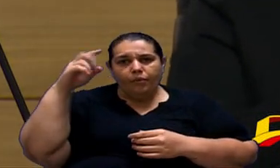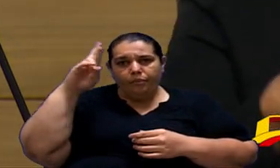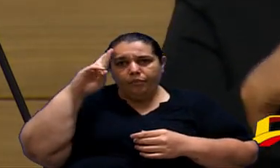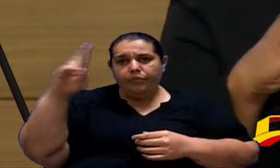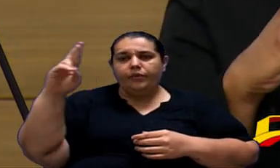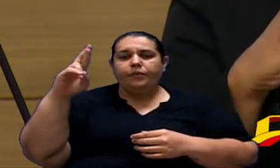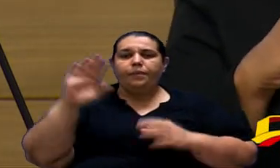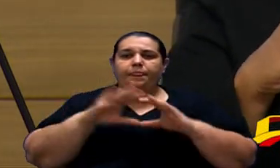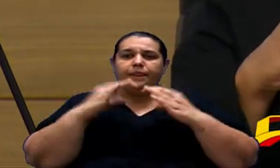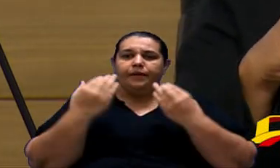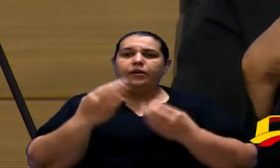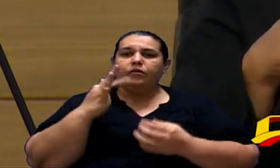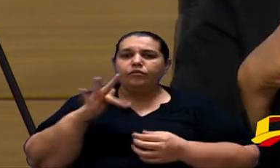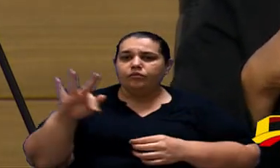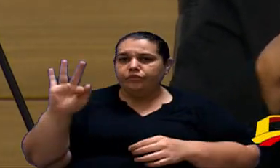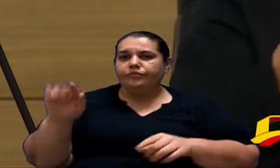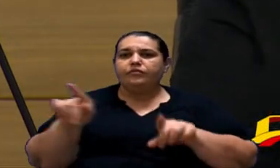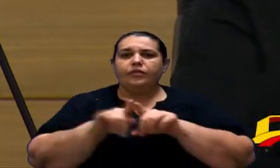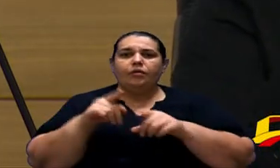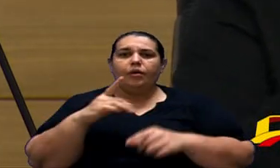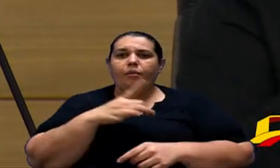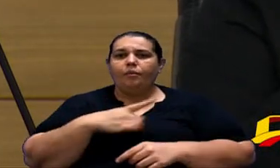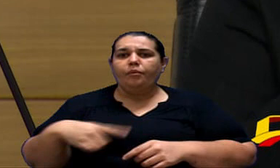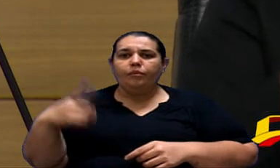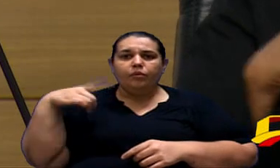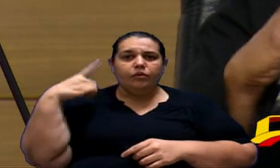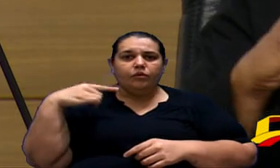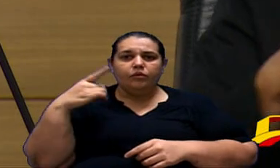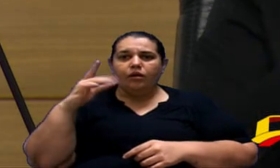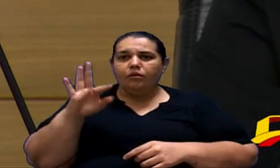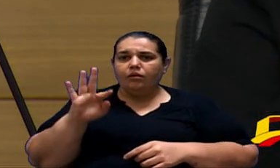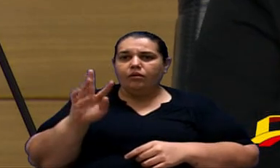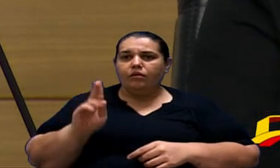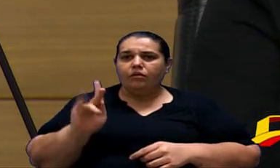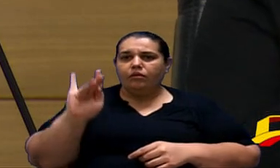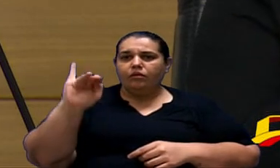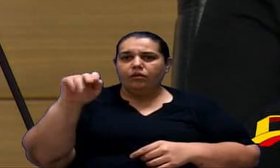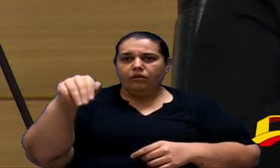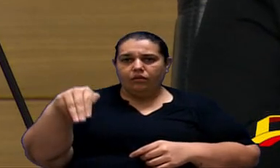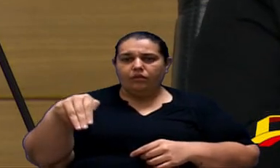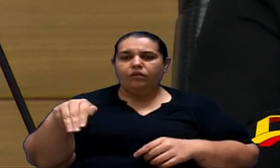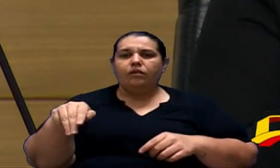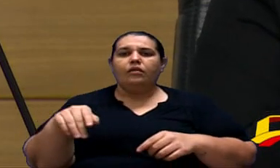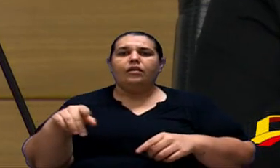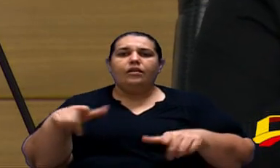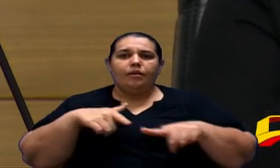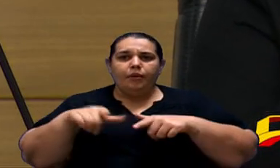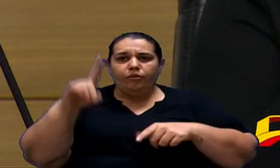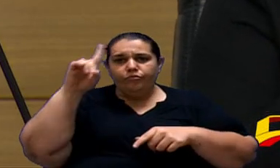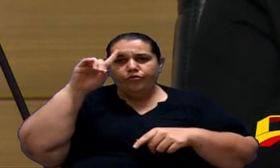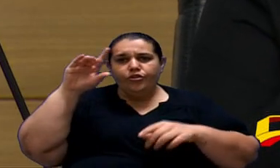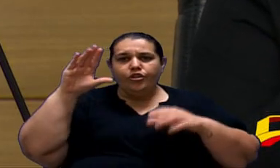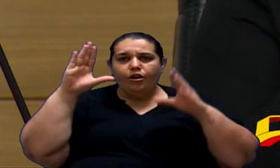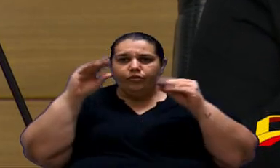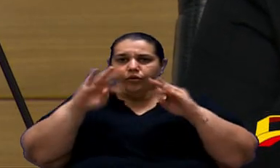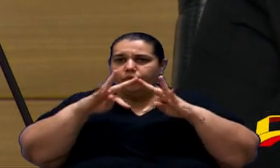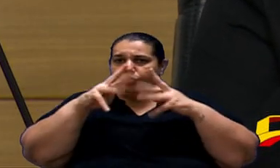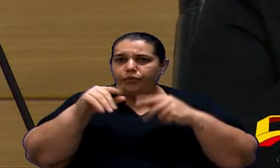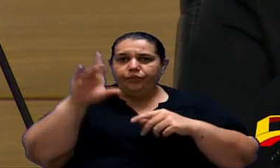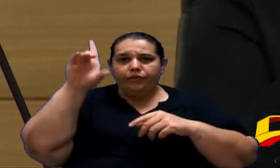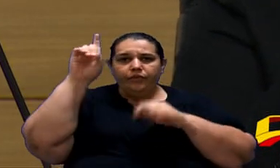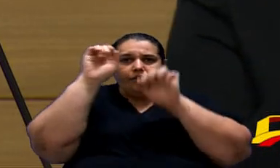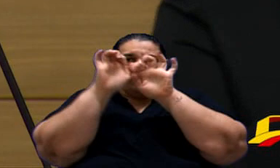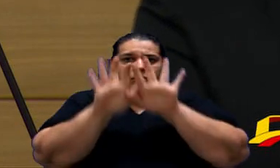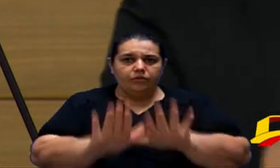e para o próprio deputado Kim e vamos aqui trabalhar firme e forte dia e noite para todos e para garantir o direito de todos Deus